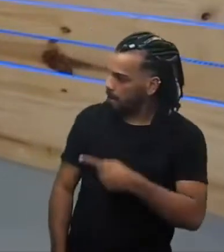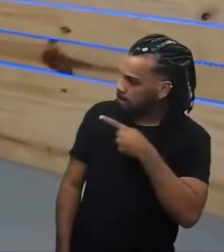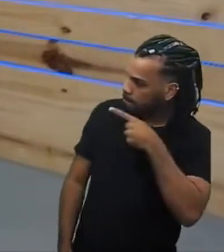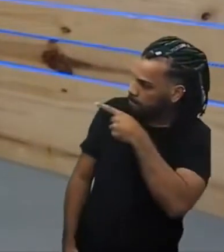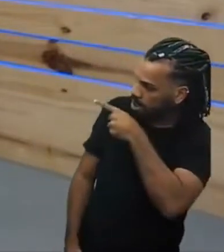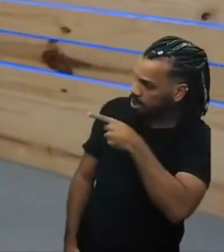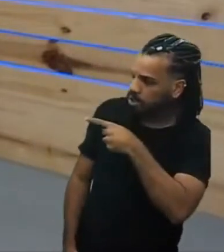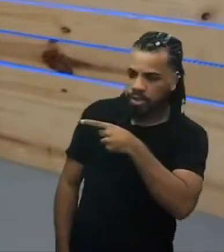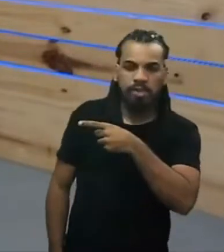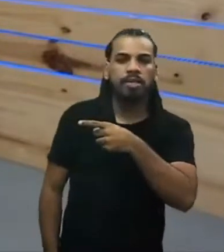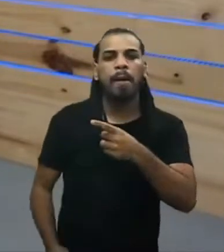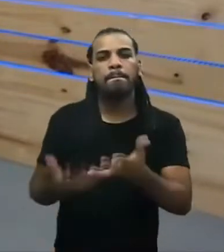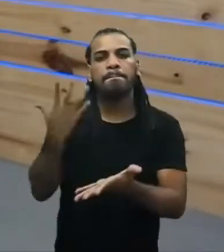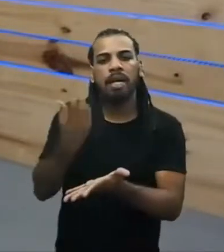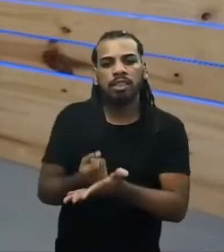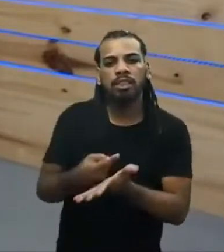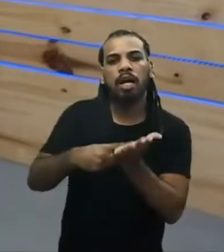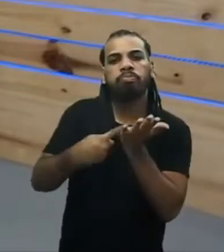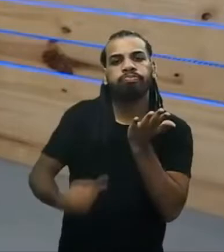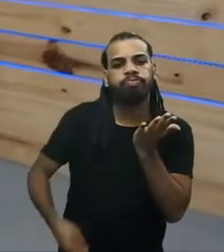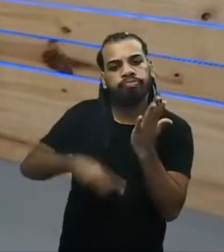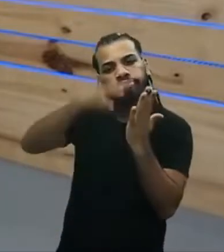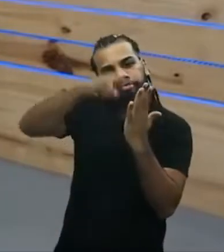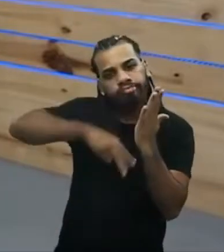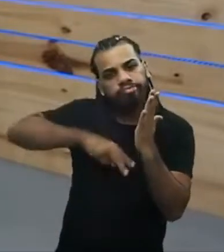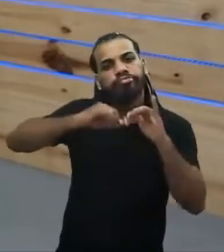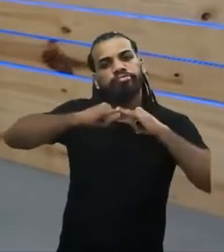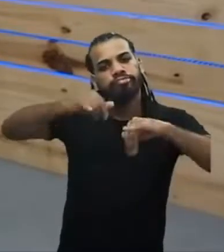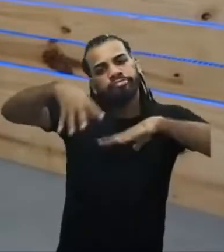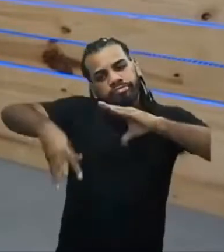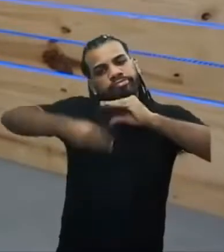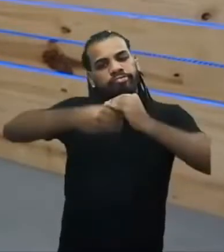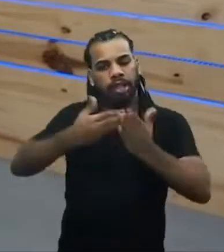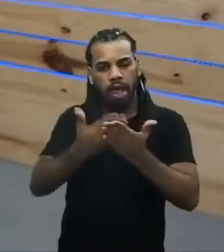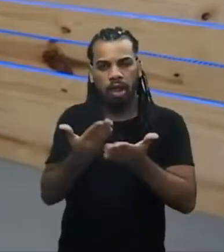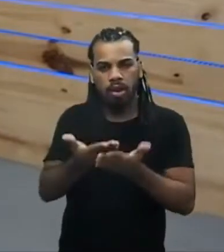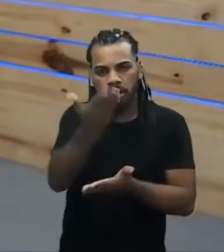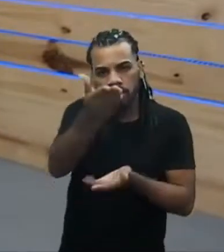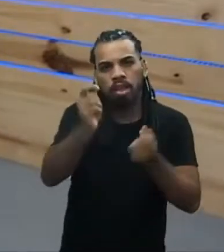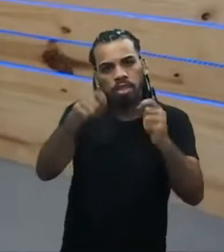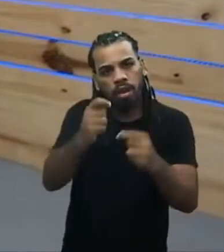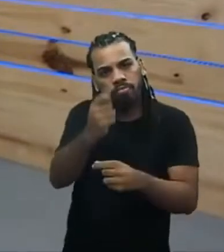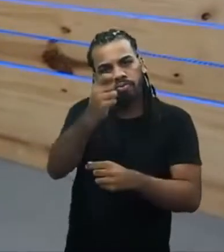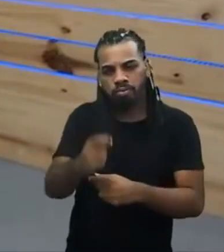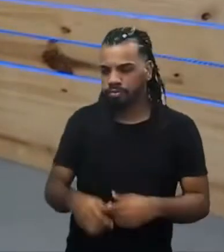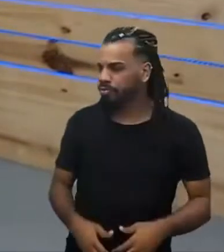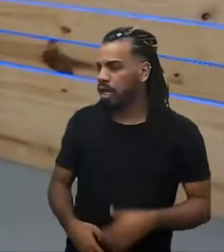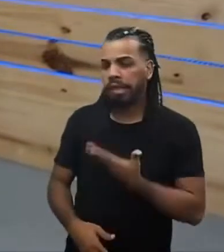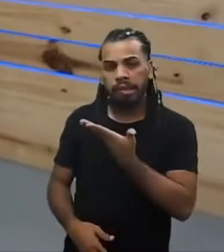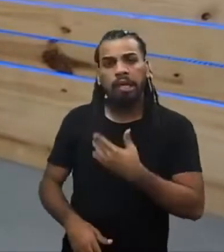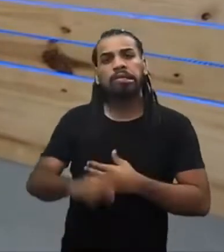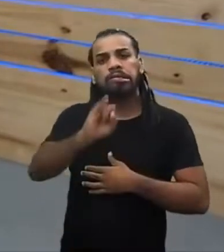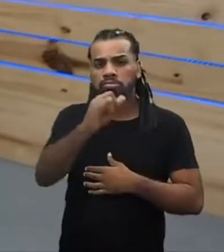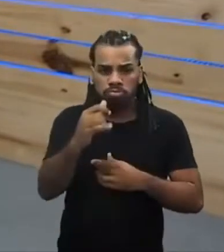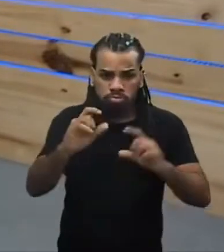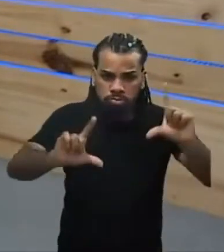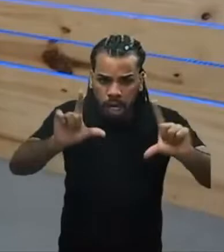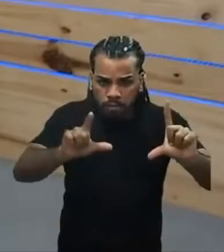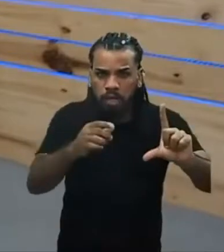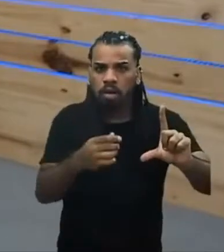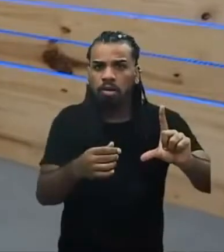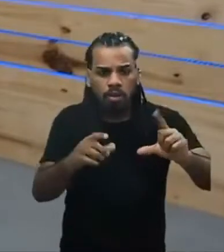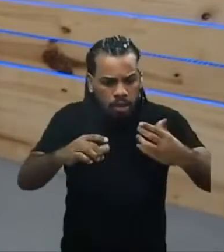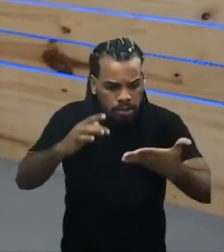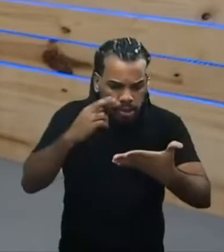baixar o fascículo contendo informações sobre a sua aula sobre história, sobre a sua aula de física